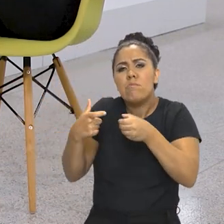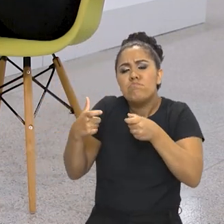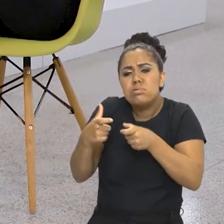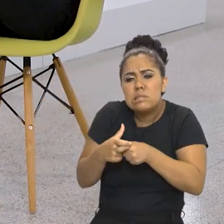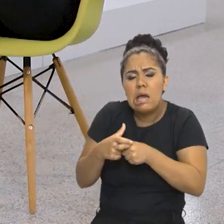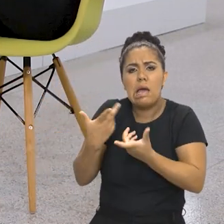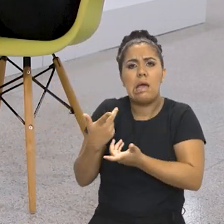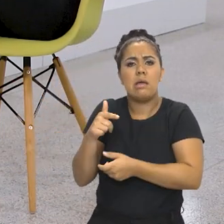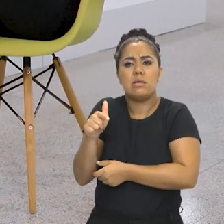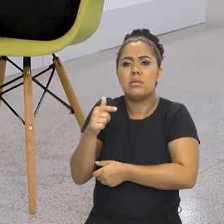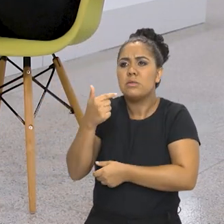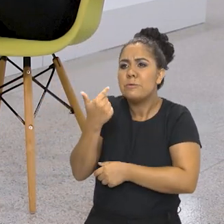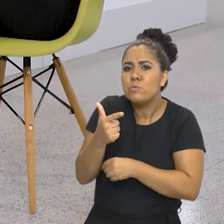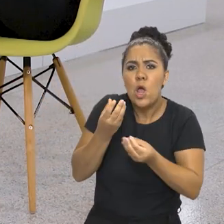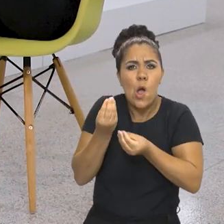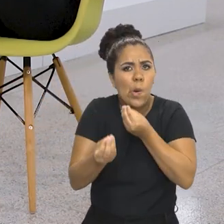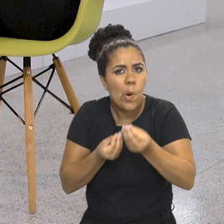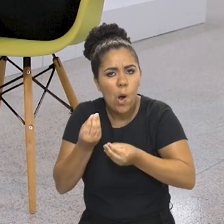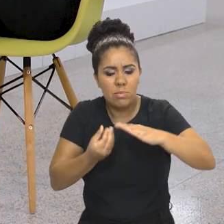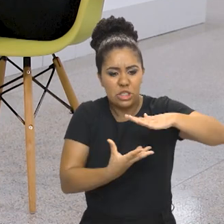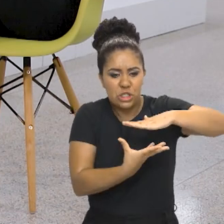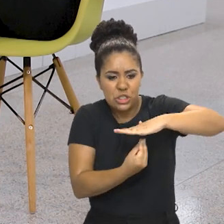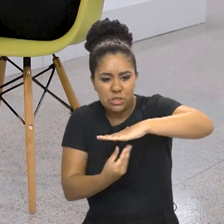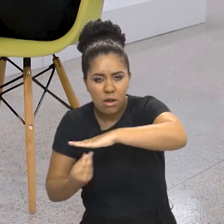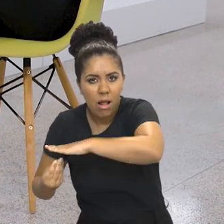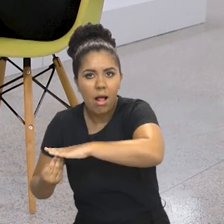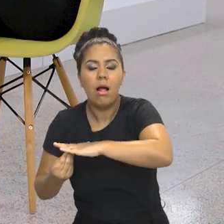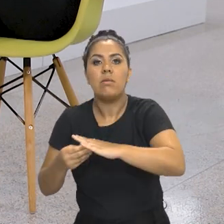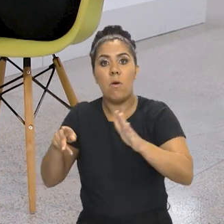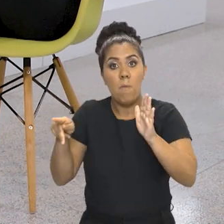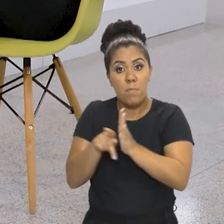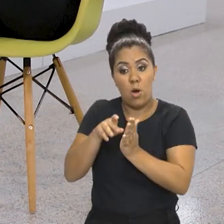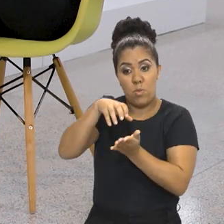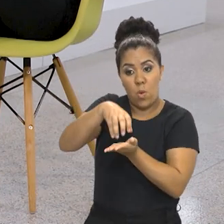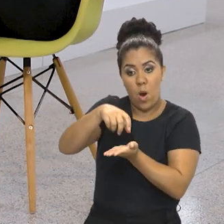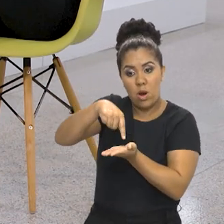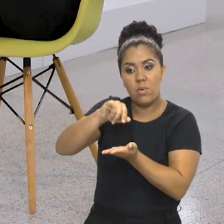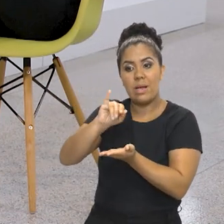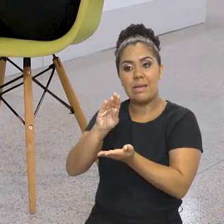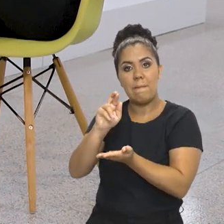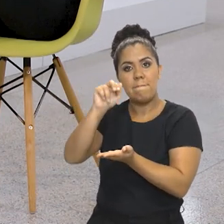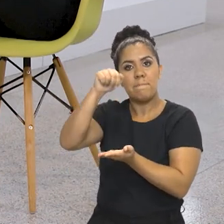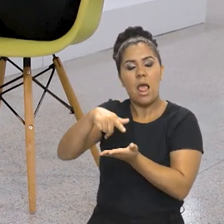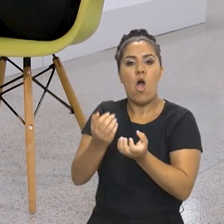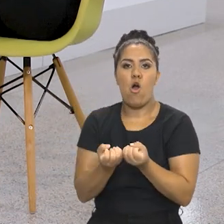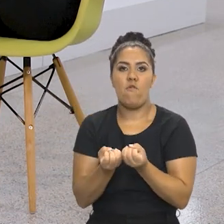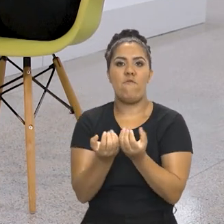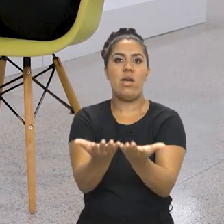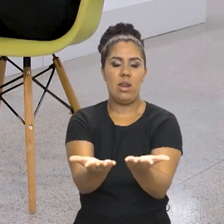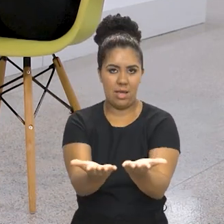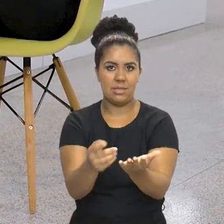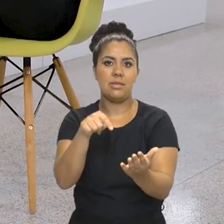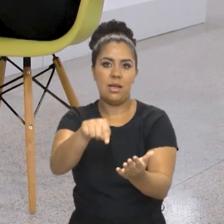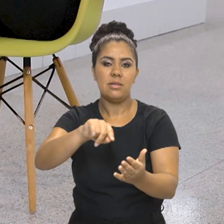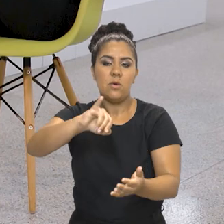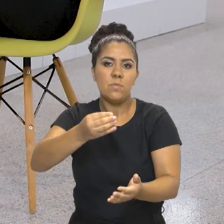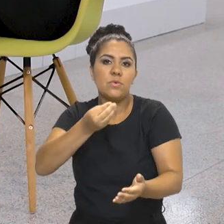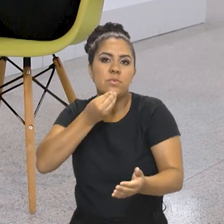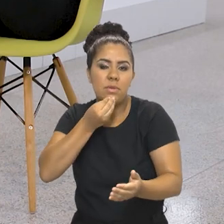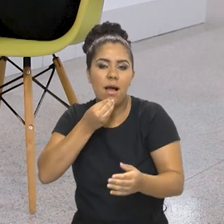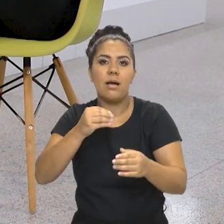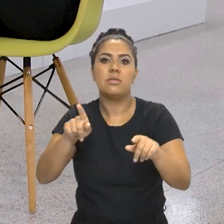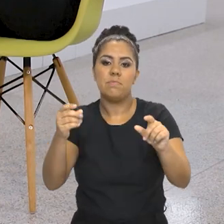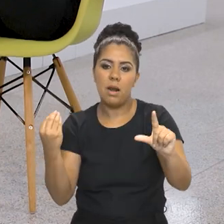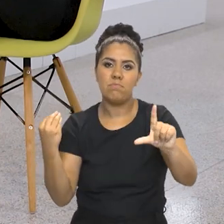esteja nesse processo já de digitalização, o Ibram já oferece essa plataforma que pode digitalizar esse material.